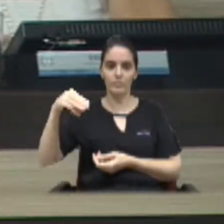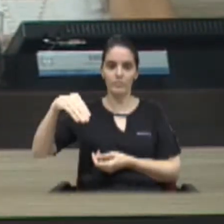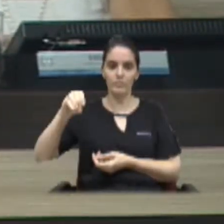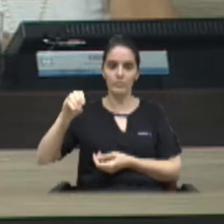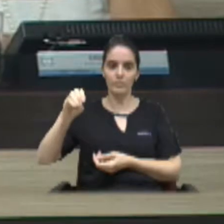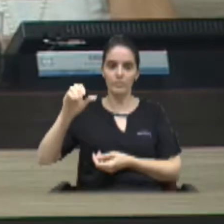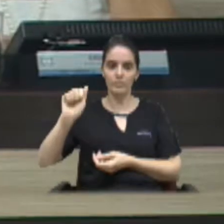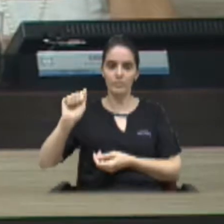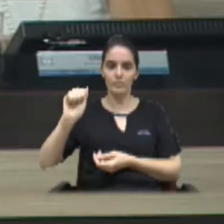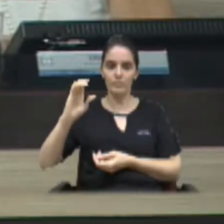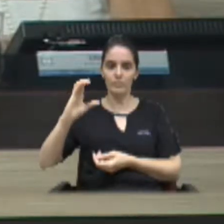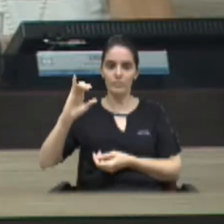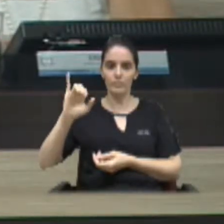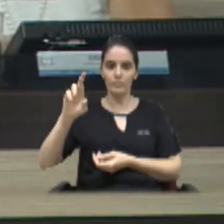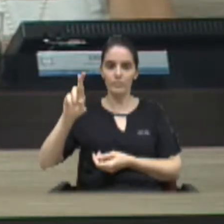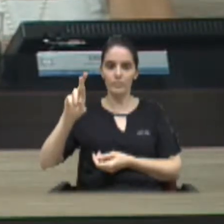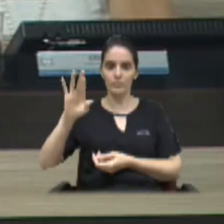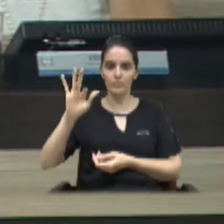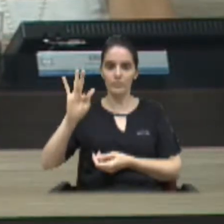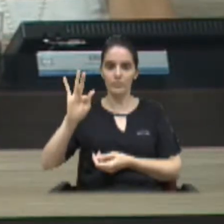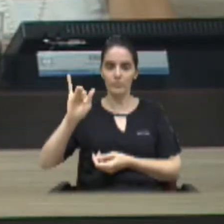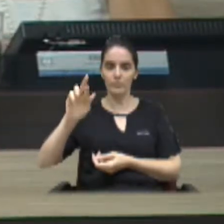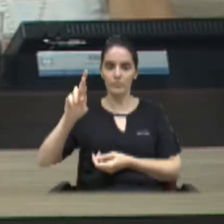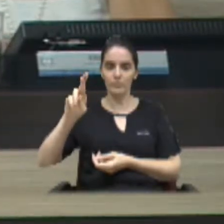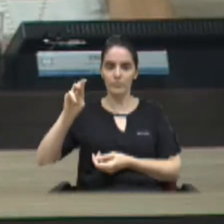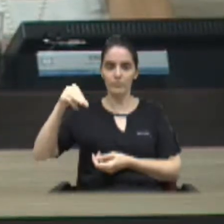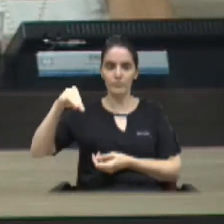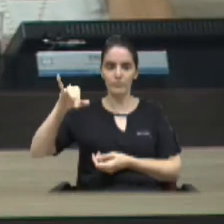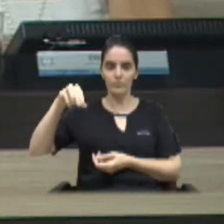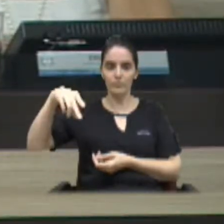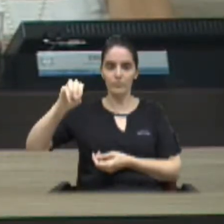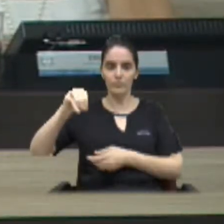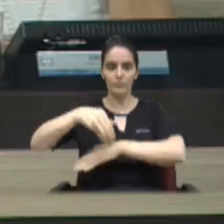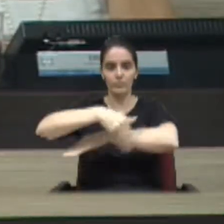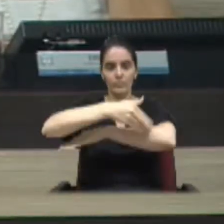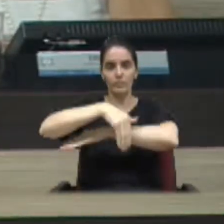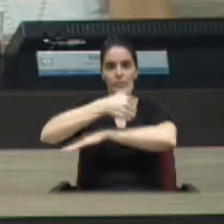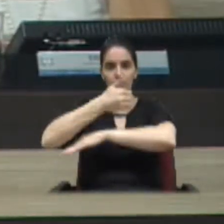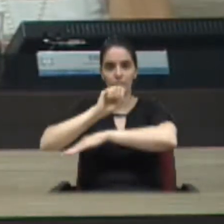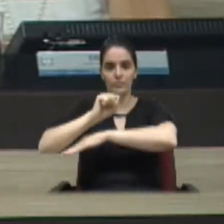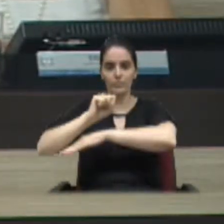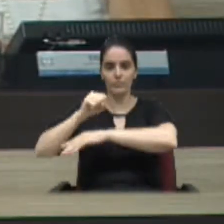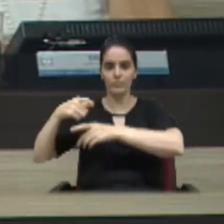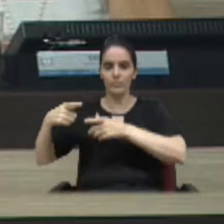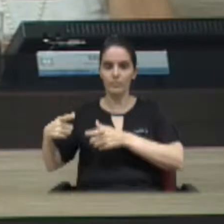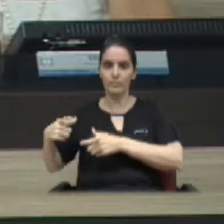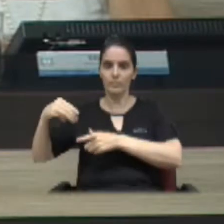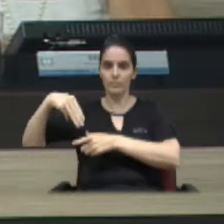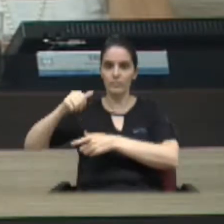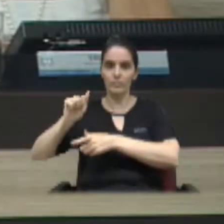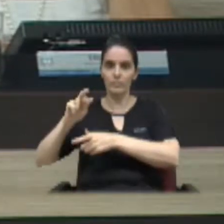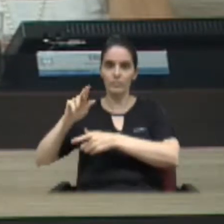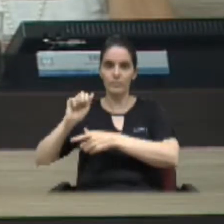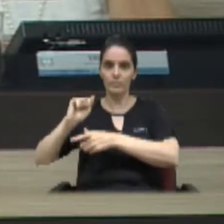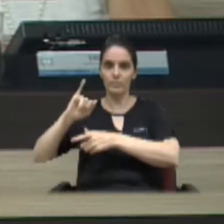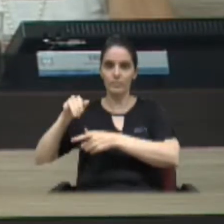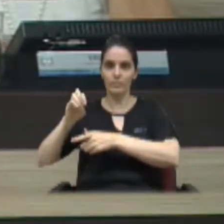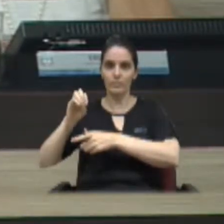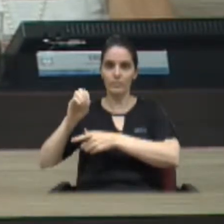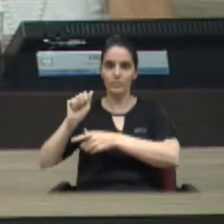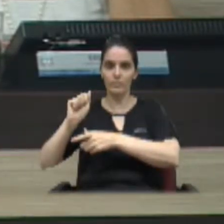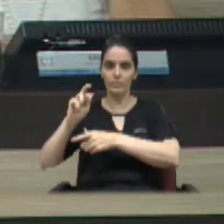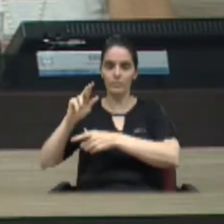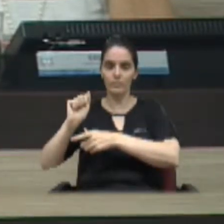Luzia, que perpetua o nome do senhor Moacir Firmino na rua projetada 18, do Jardim Marajoara, no município